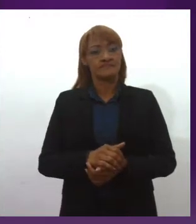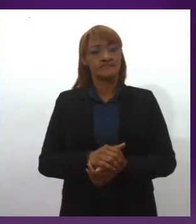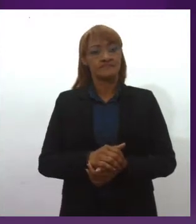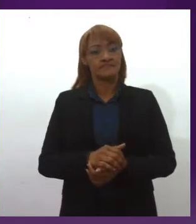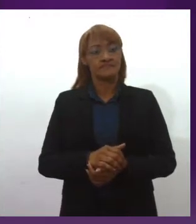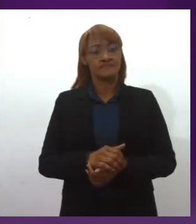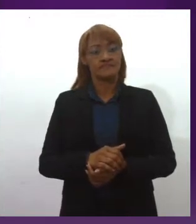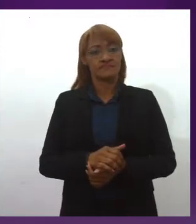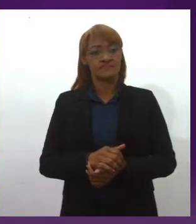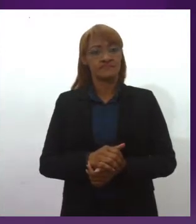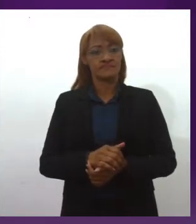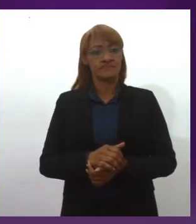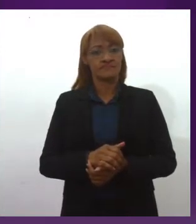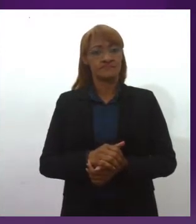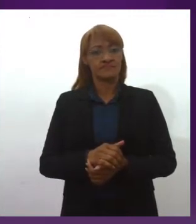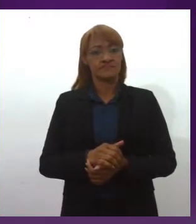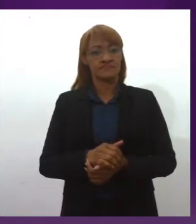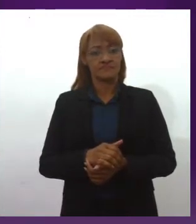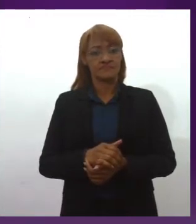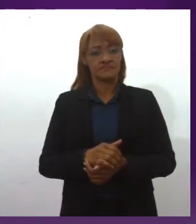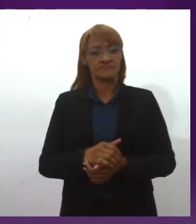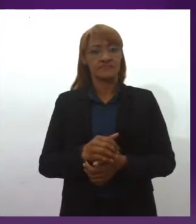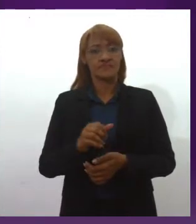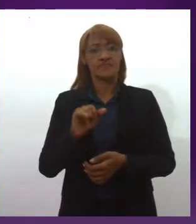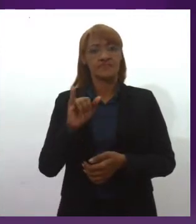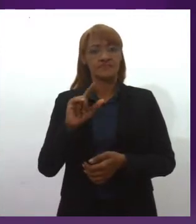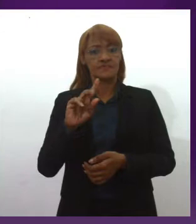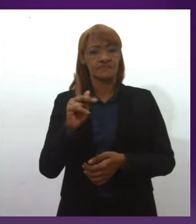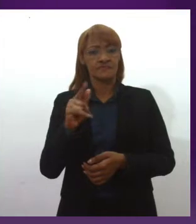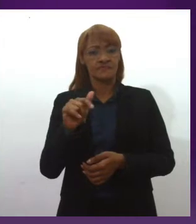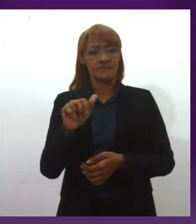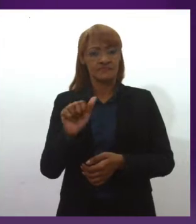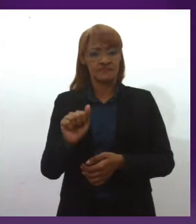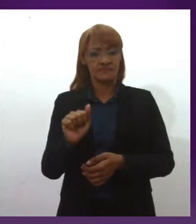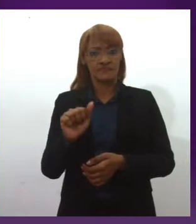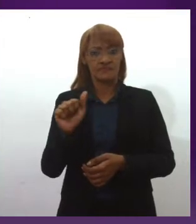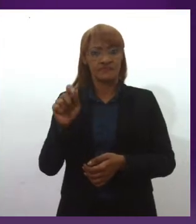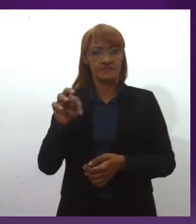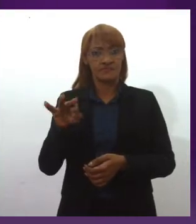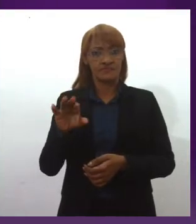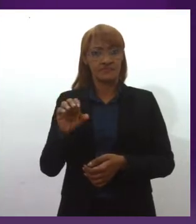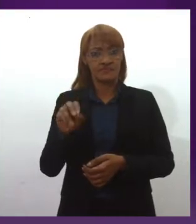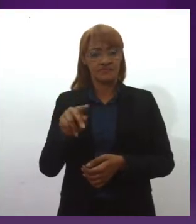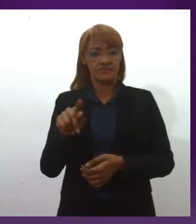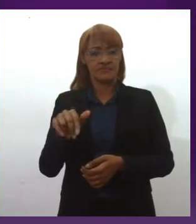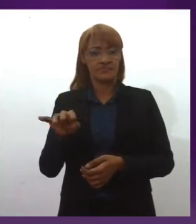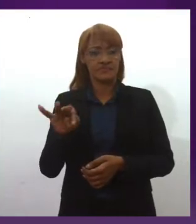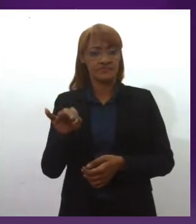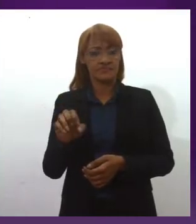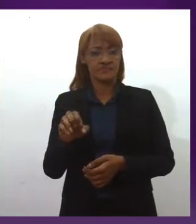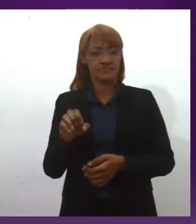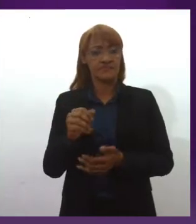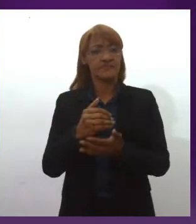Na ainda nada modernista ilha de Santa Catarina, Antonieta de Barros inicia sua trajetória no magistério.